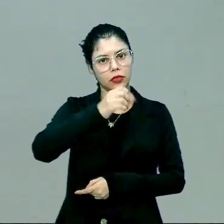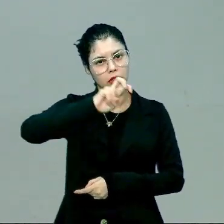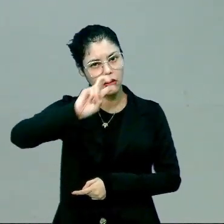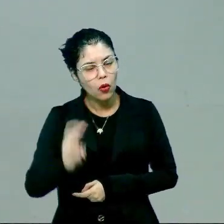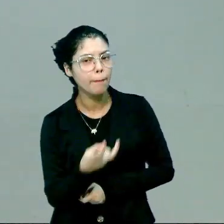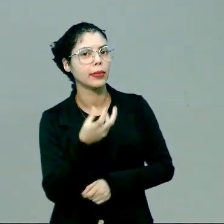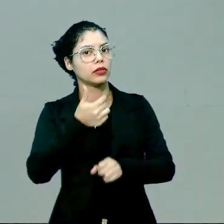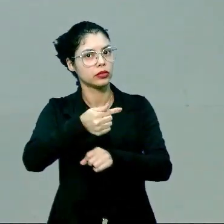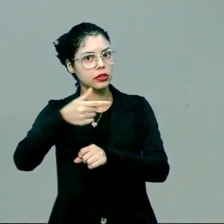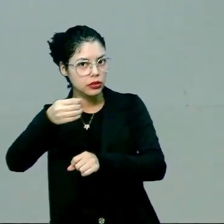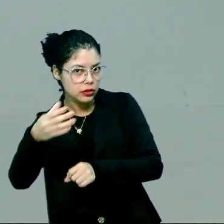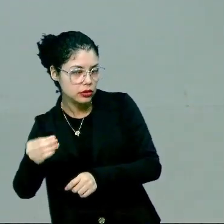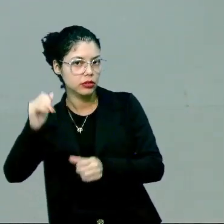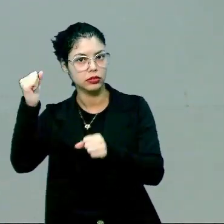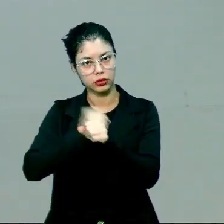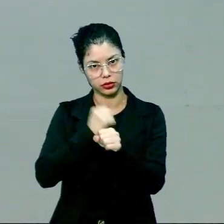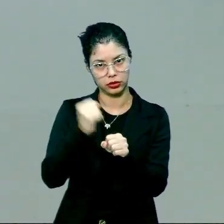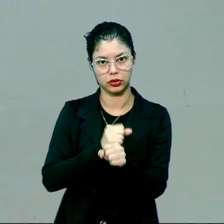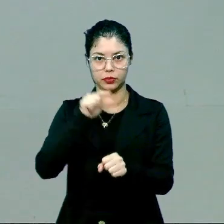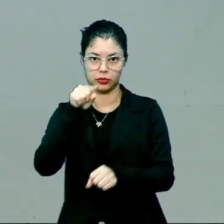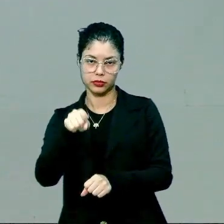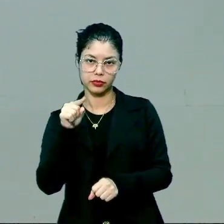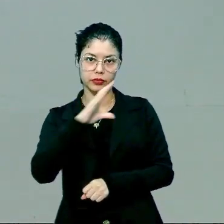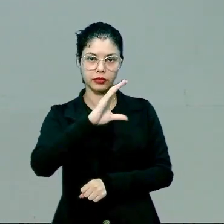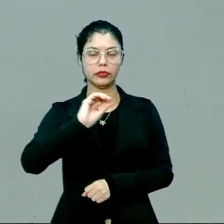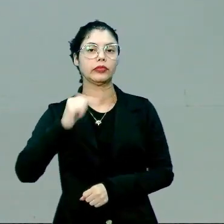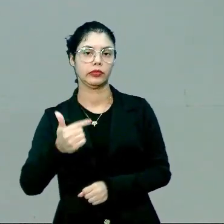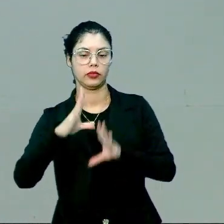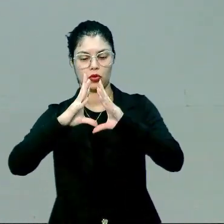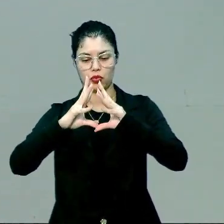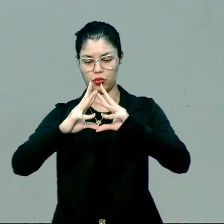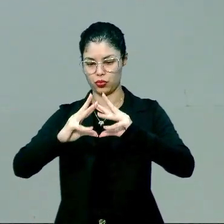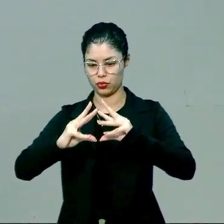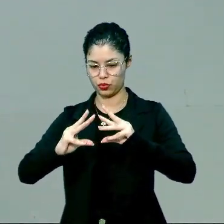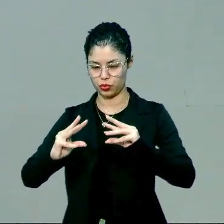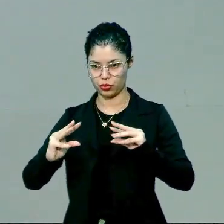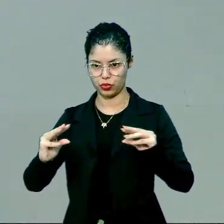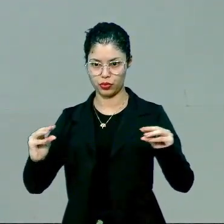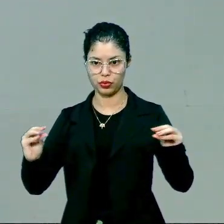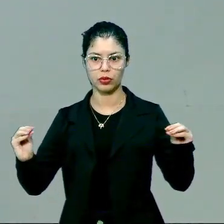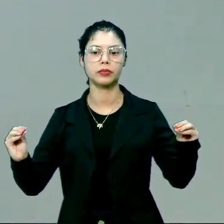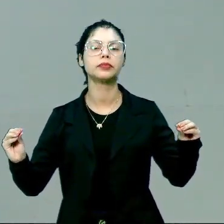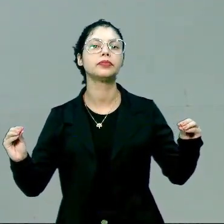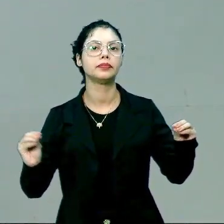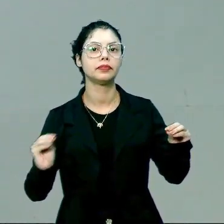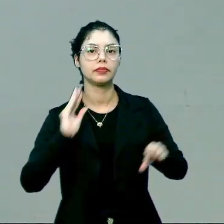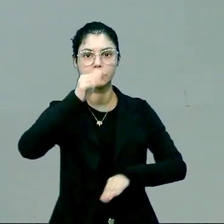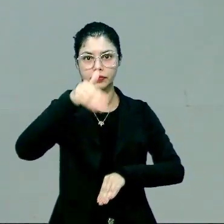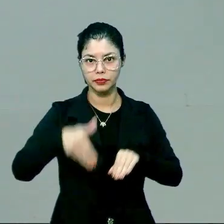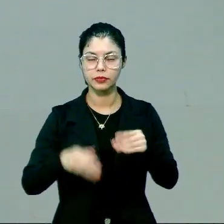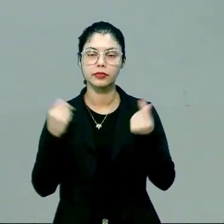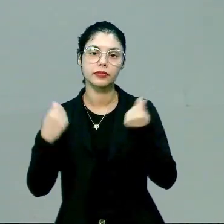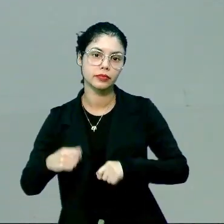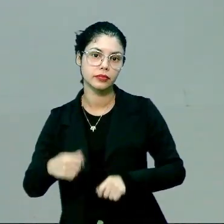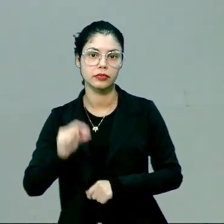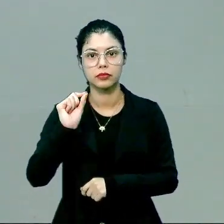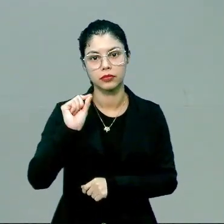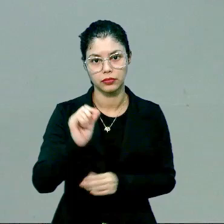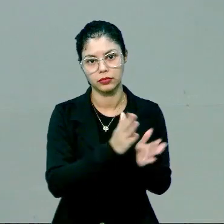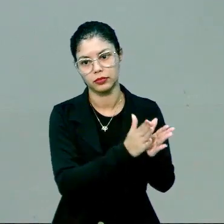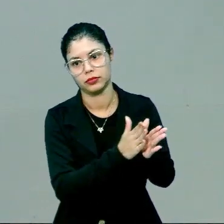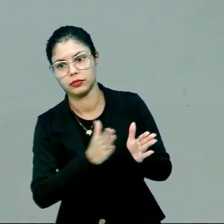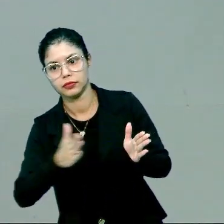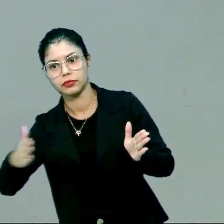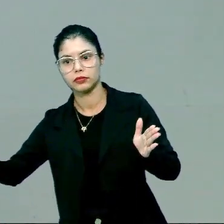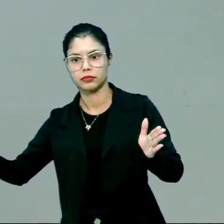anos. Ou seja, para que esse carbono se decomponha, ele se quebre a sua metade, é necessário ter se passado,